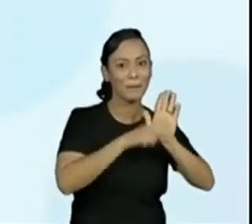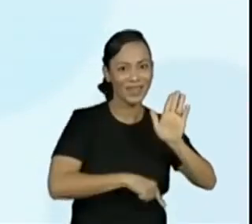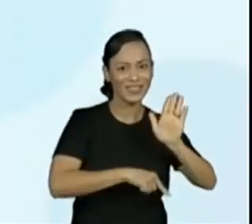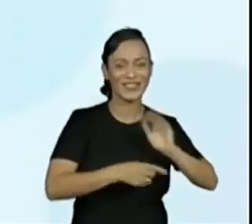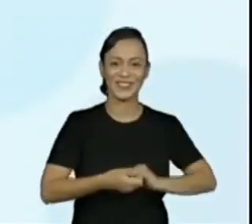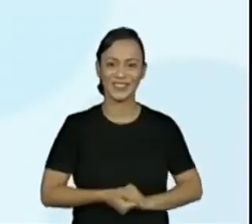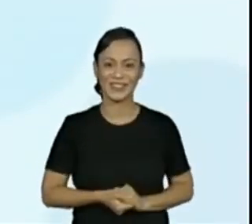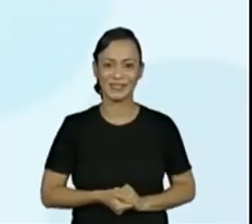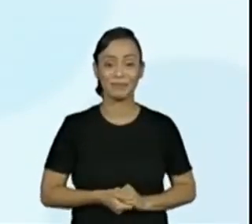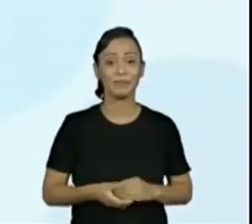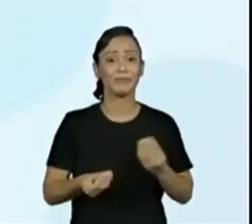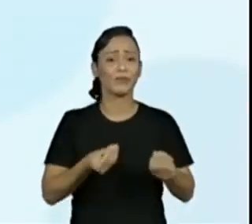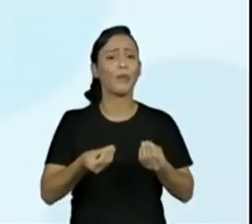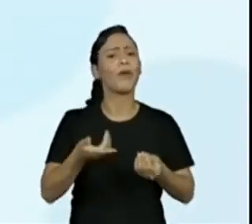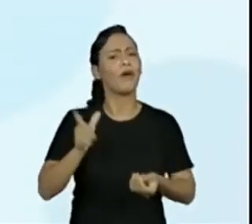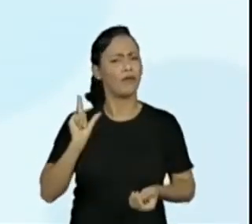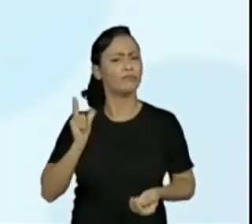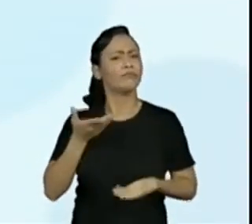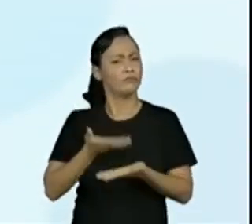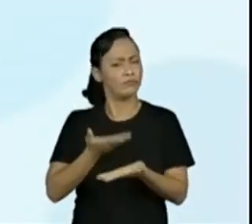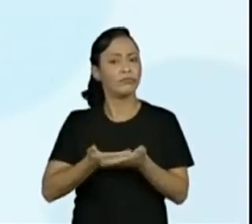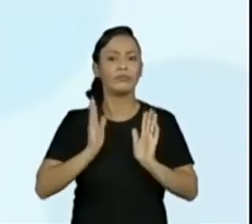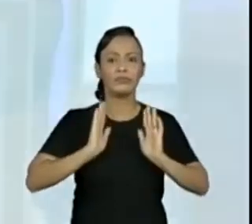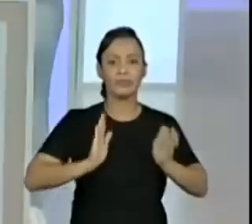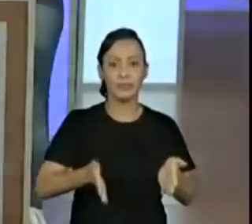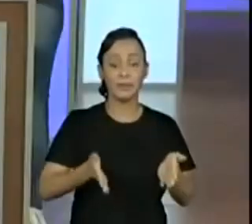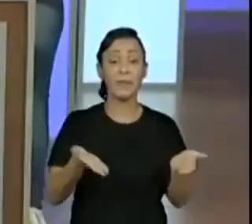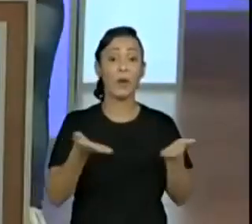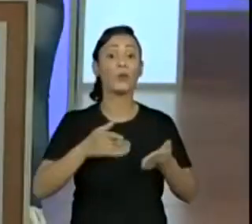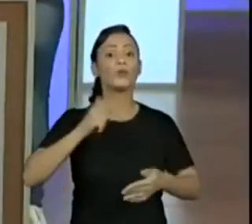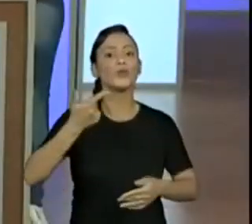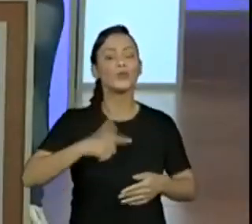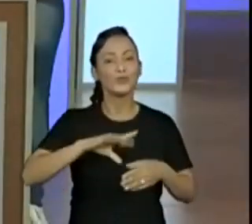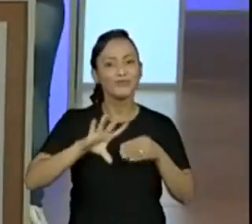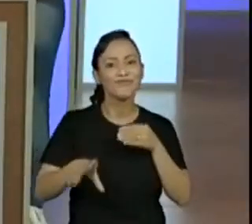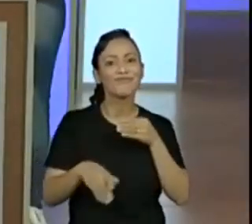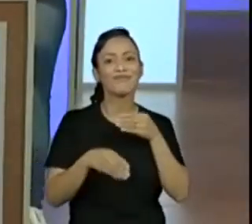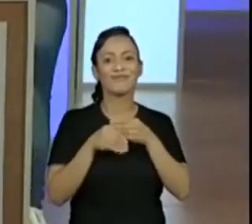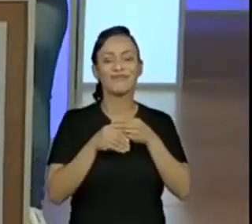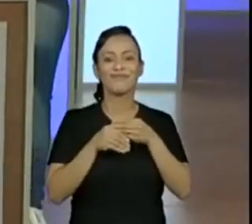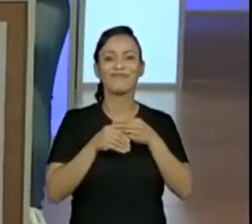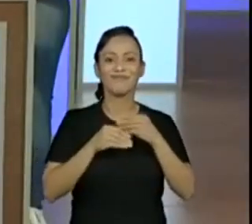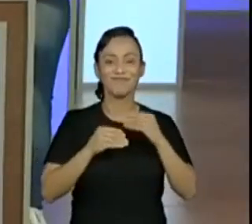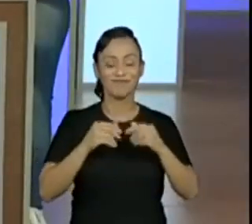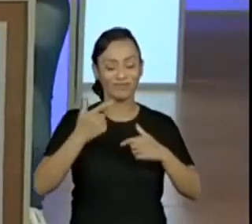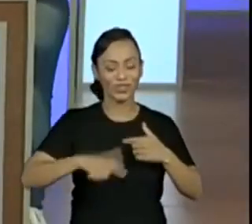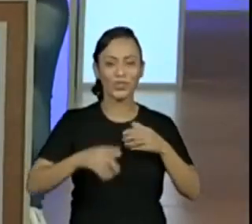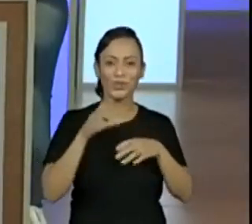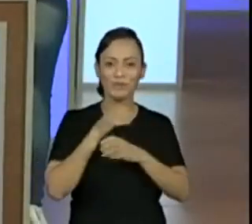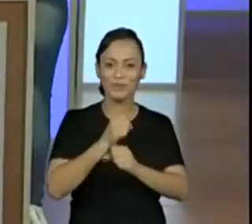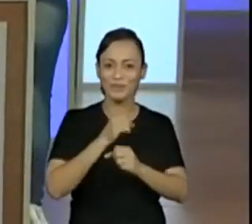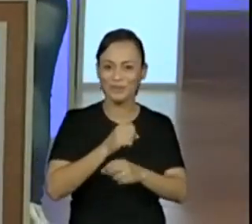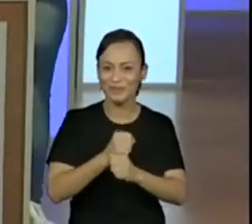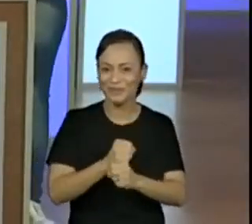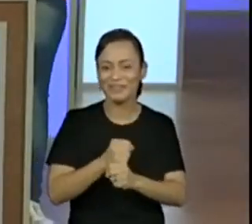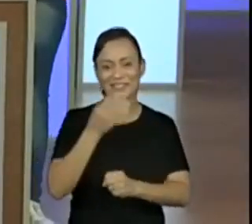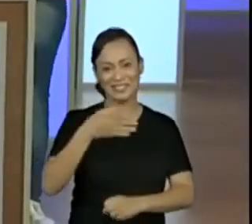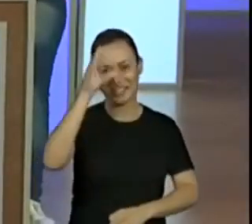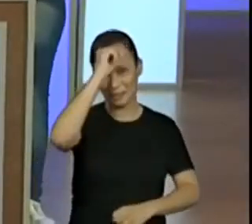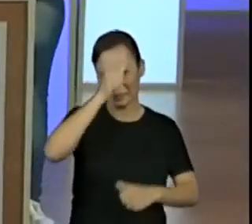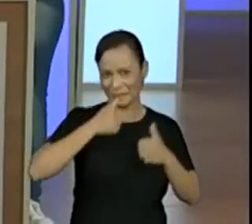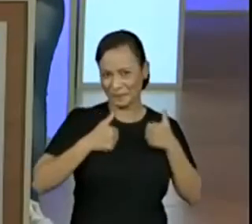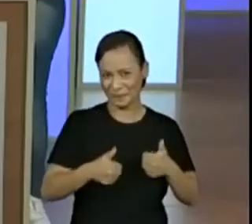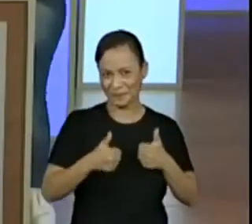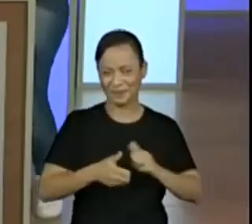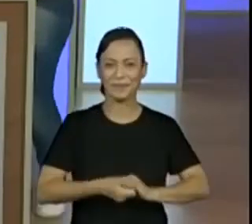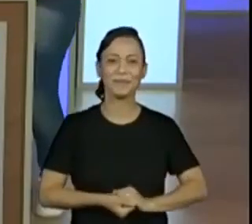lembrando que a gente já fez, já estava usando essa habilidade aí, a gente só vai continuar ampliando um pouquinho o que nós já vimos,